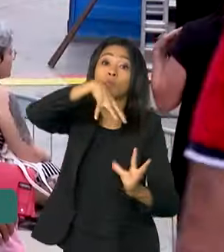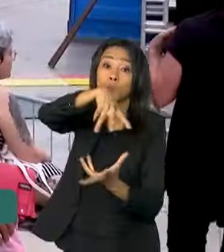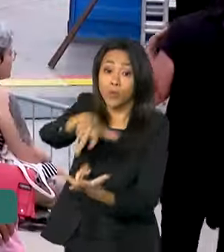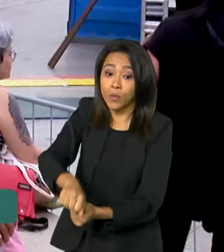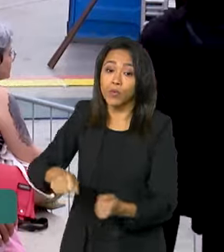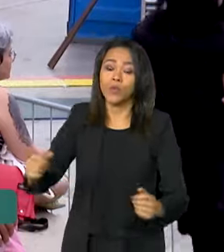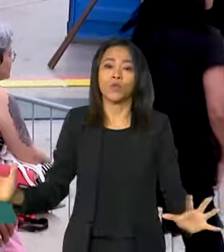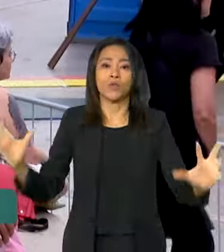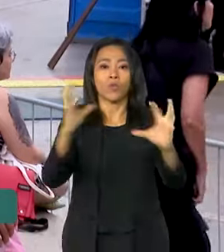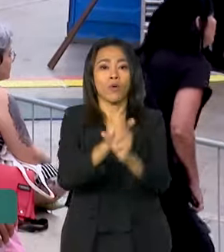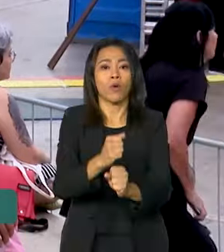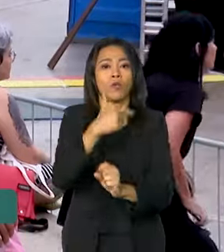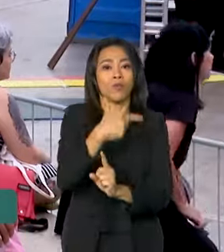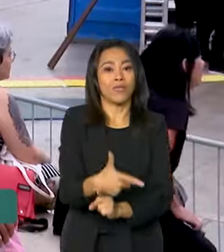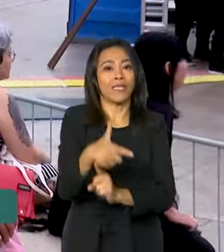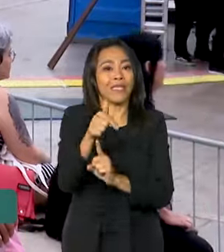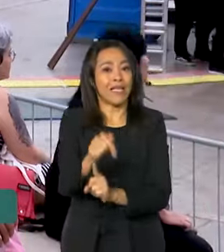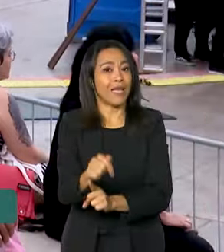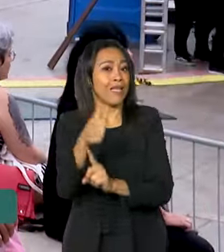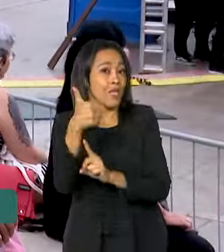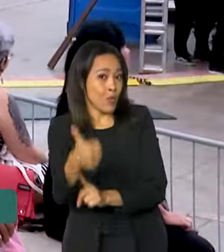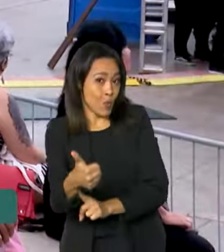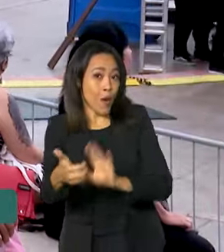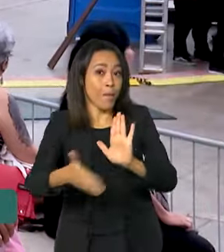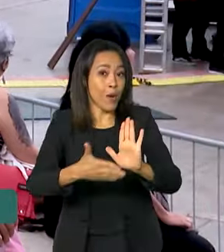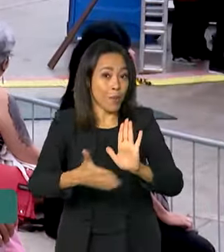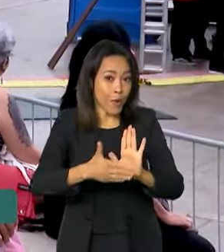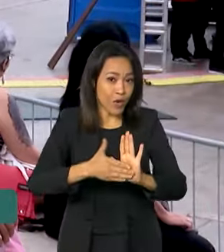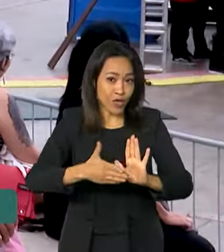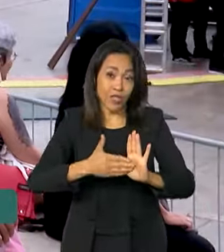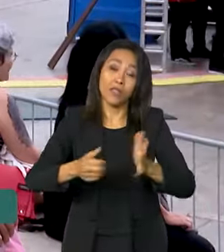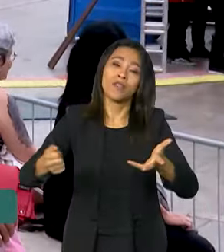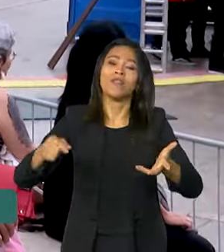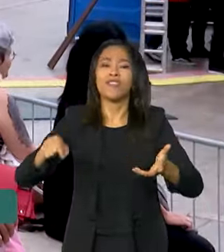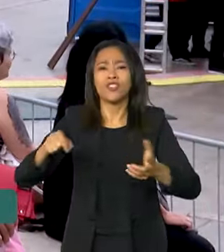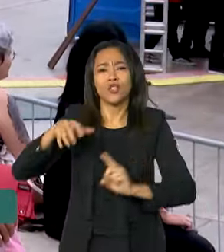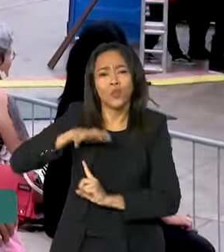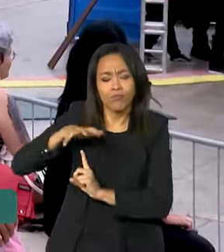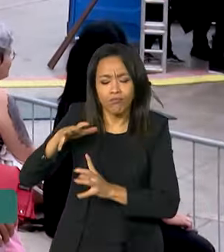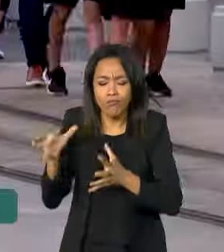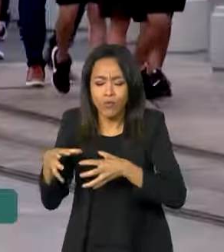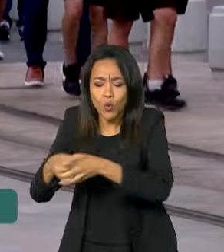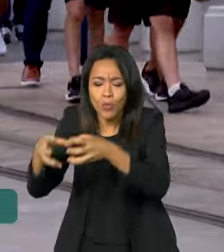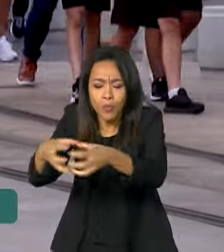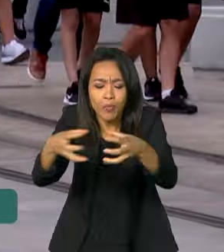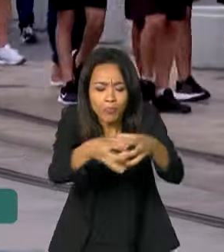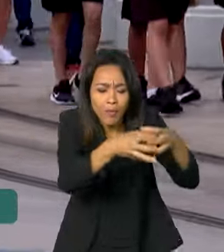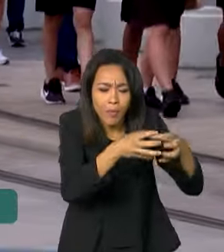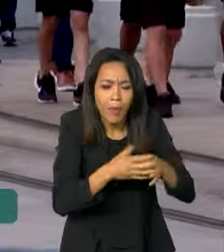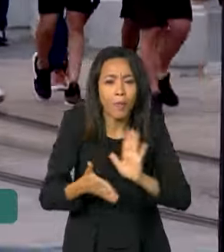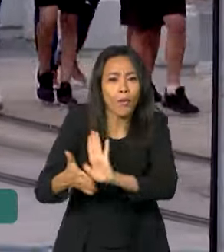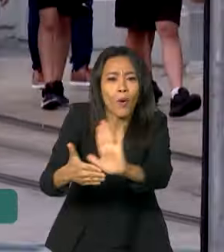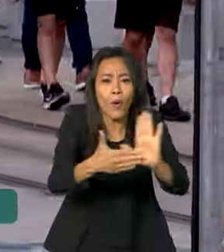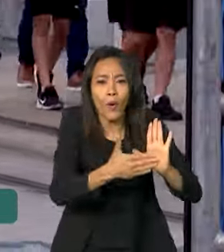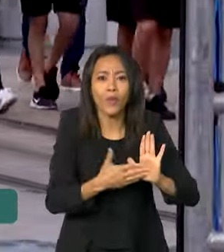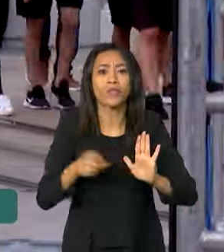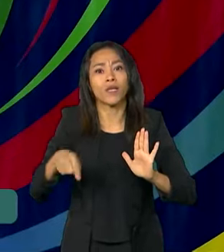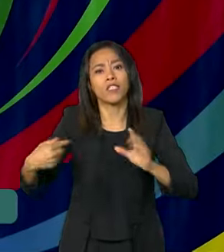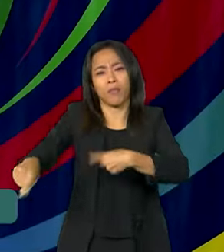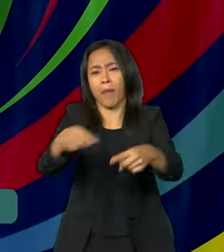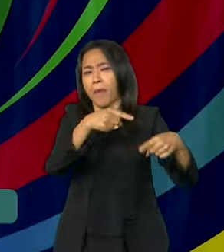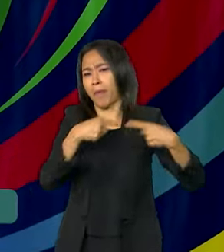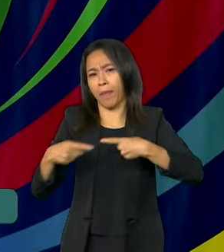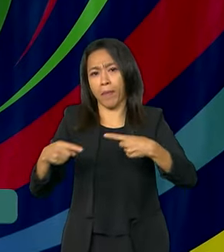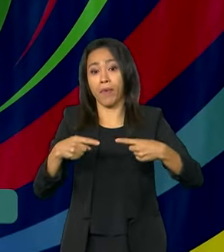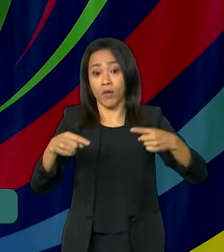271 atividades propostas e organizadas pelos movimentos sociais. E o resultado dessas discussões